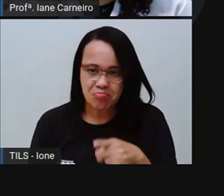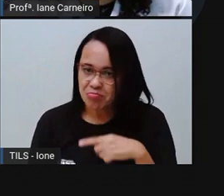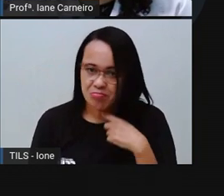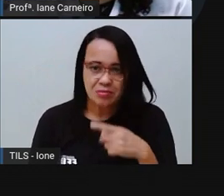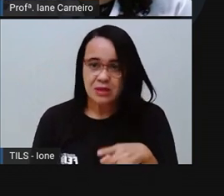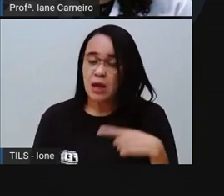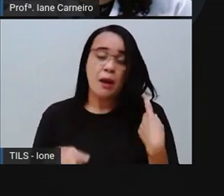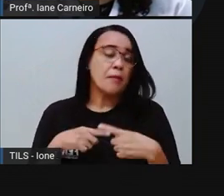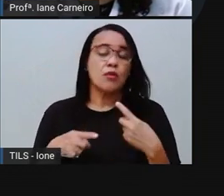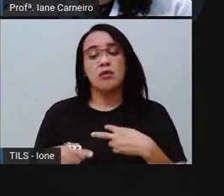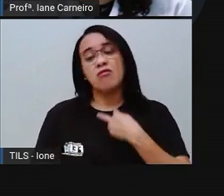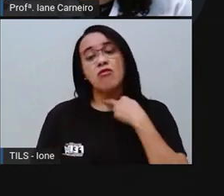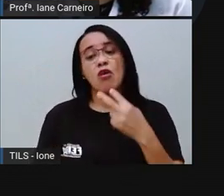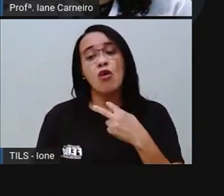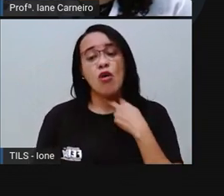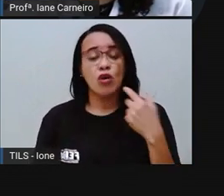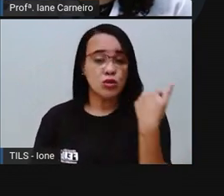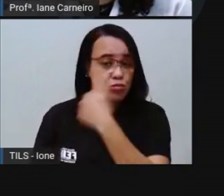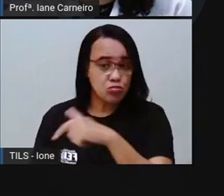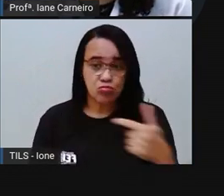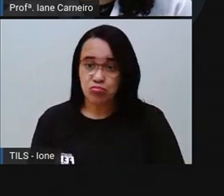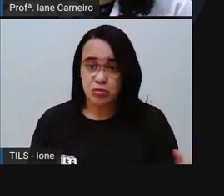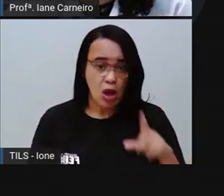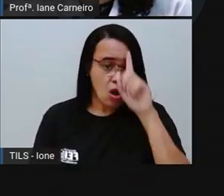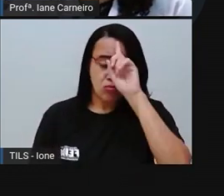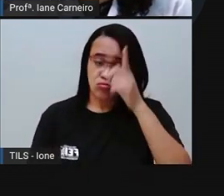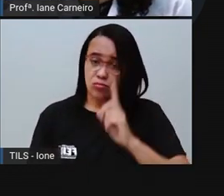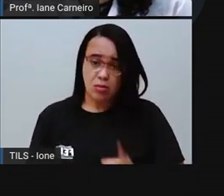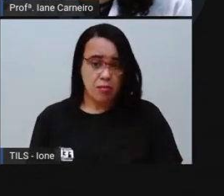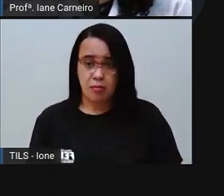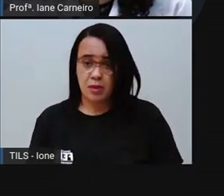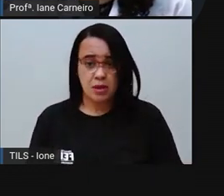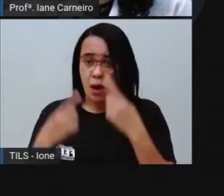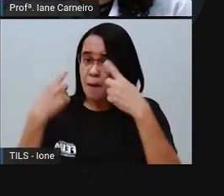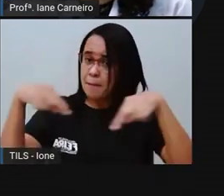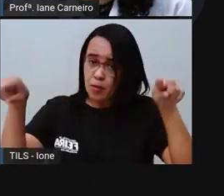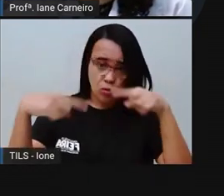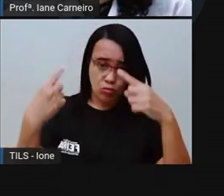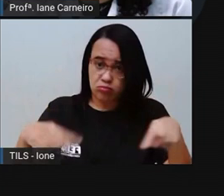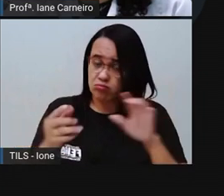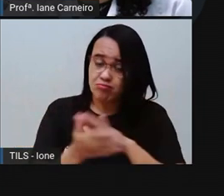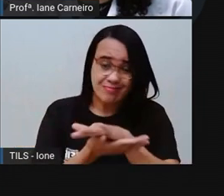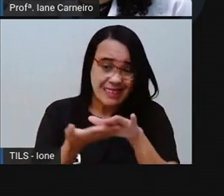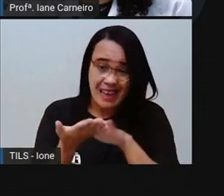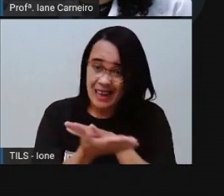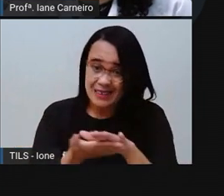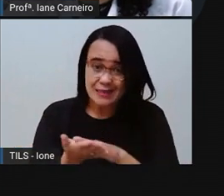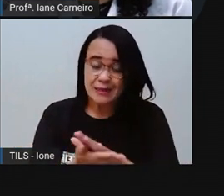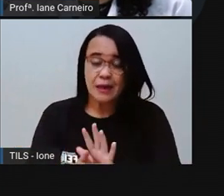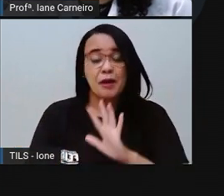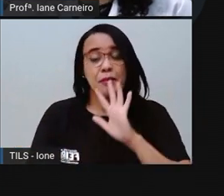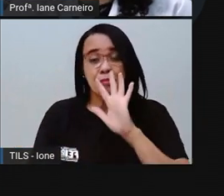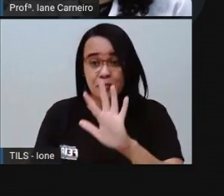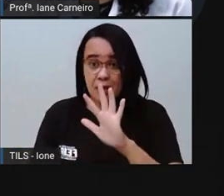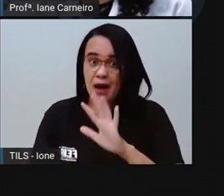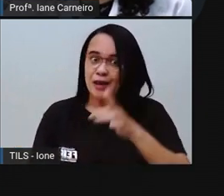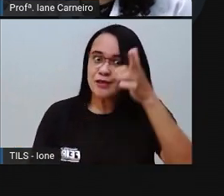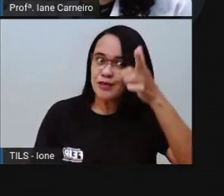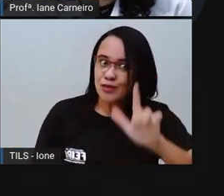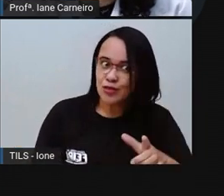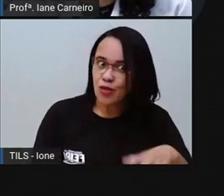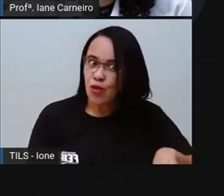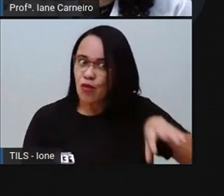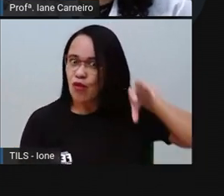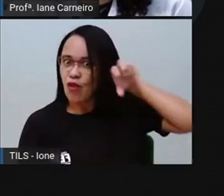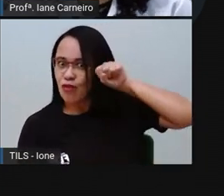voz, não sabia produzir uma melodia. Mas, de novo, a Centopeia ouviu uma voz, que